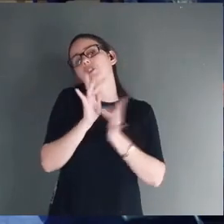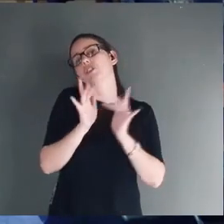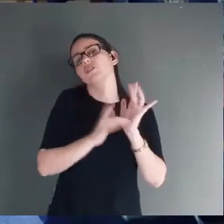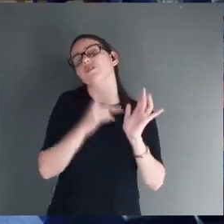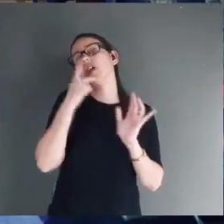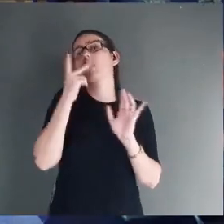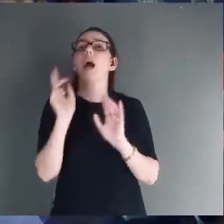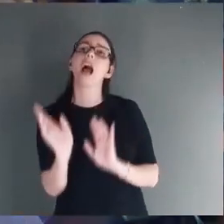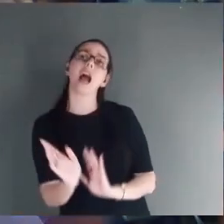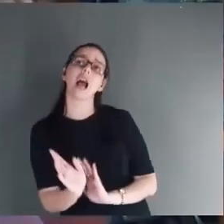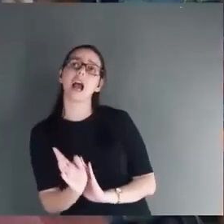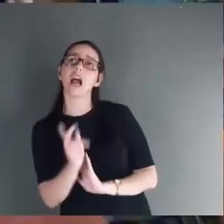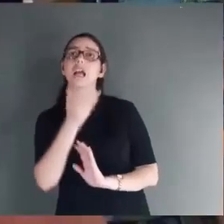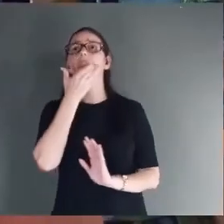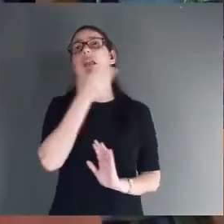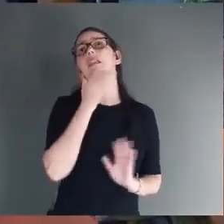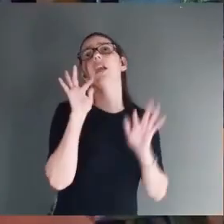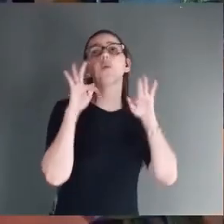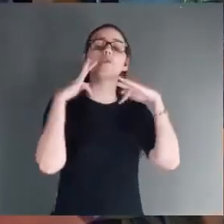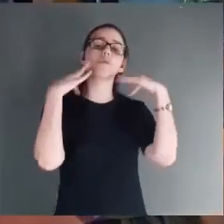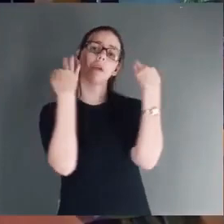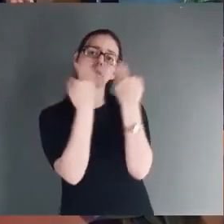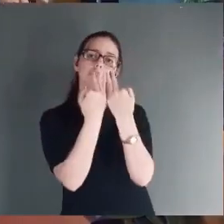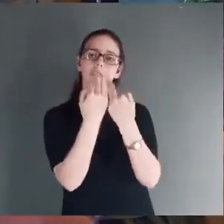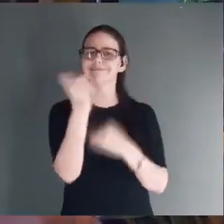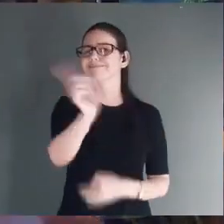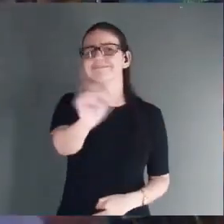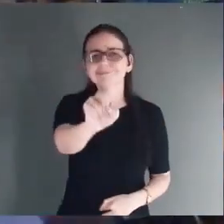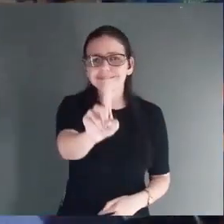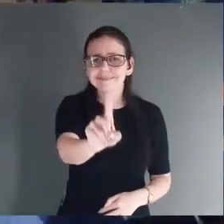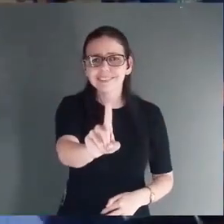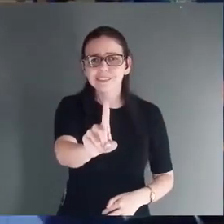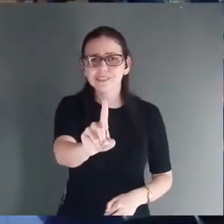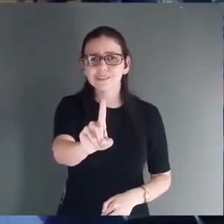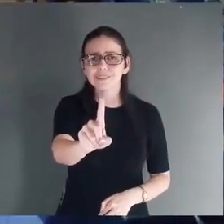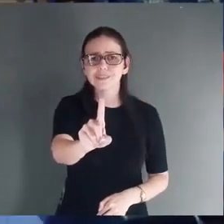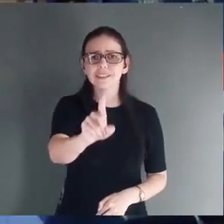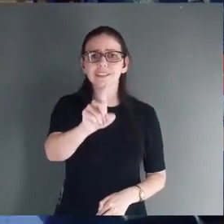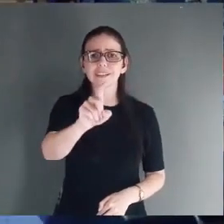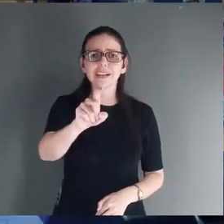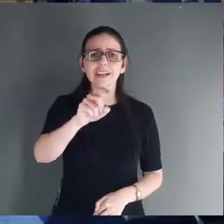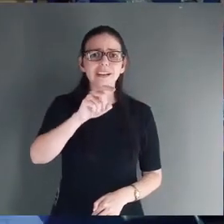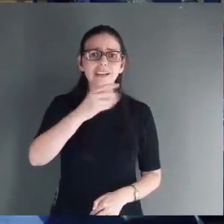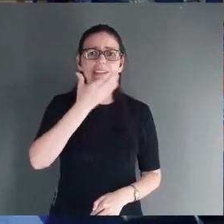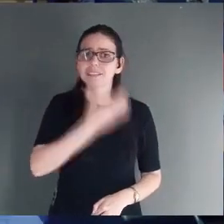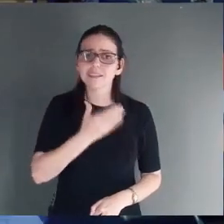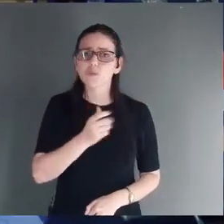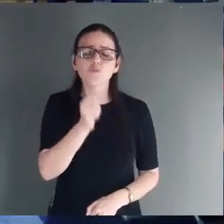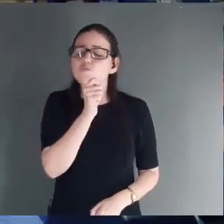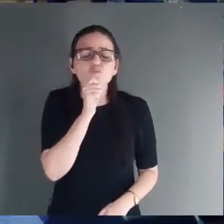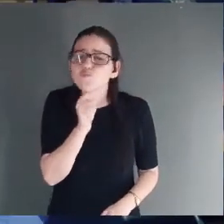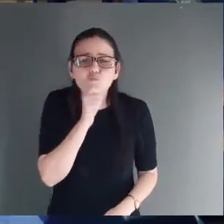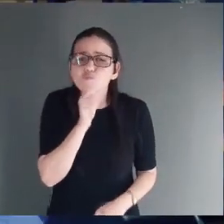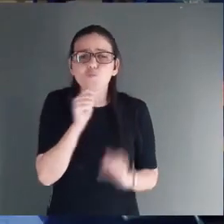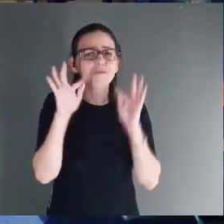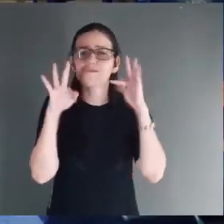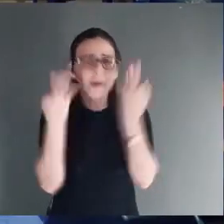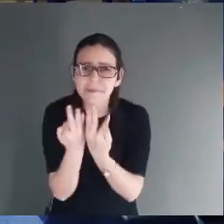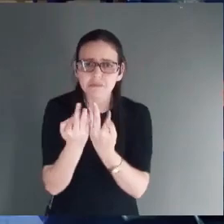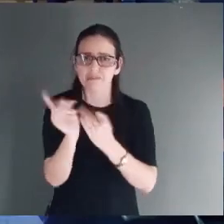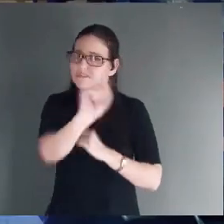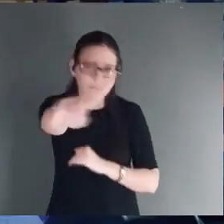família. mesma. Natal não. Natal é Jesus. vivendo numa vida